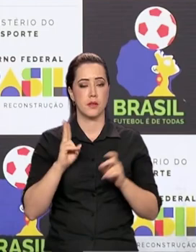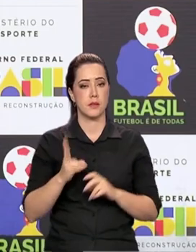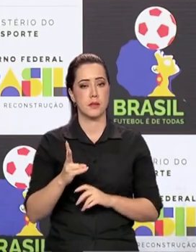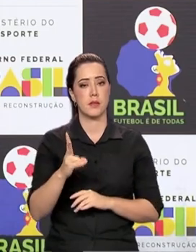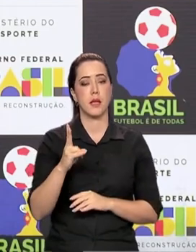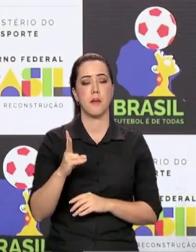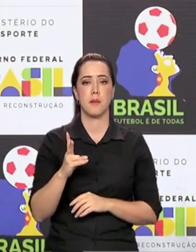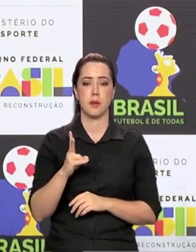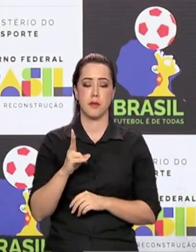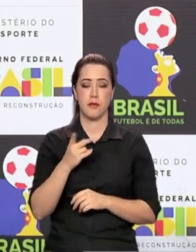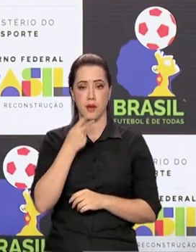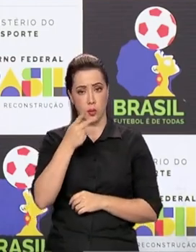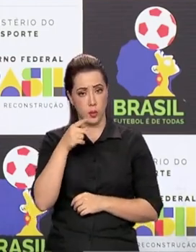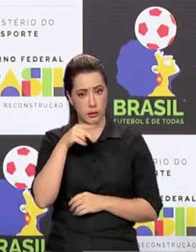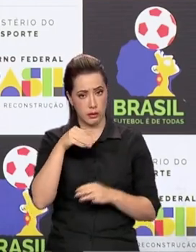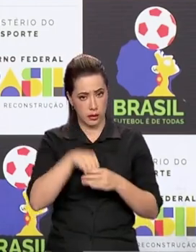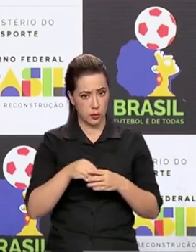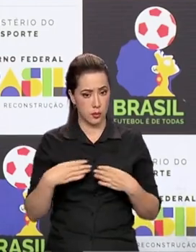no Ministério,